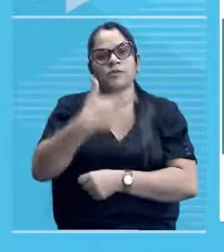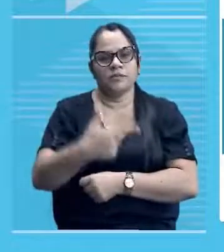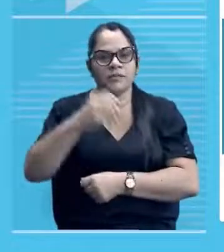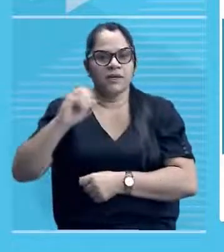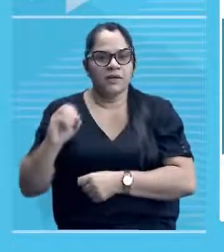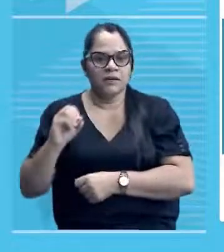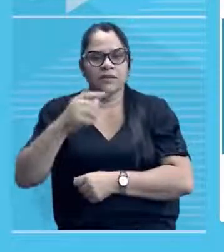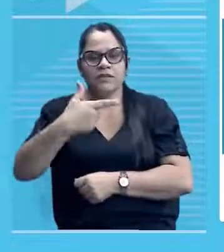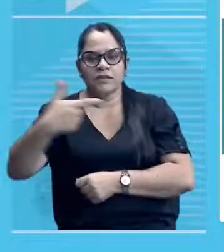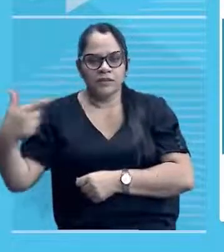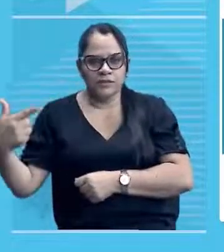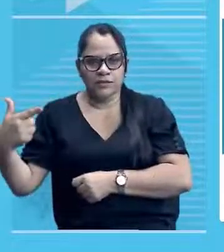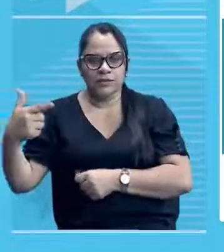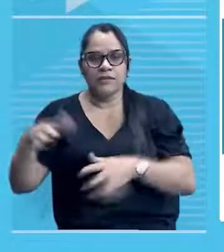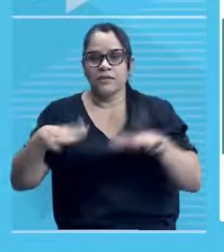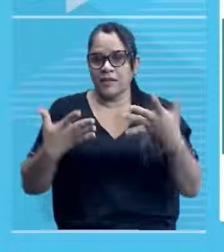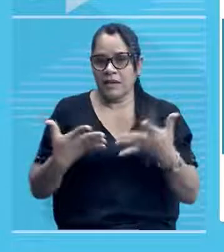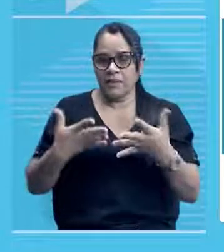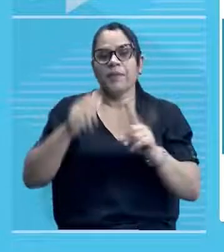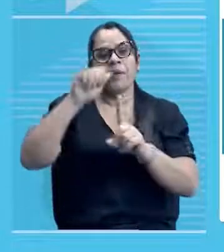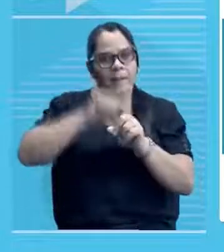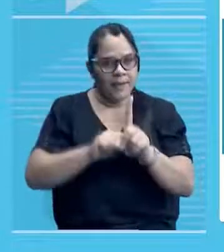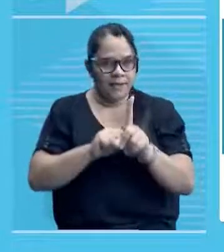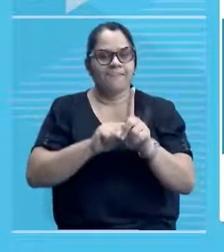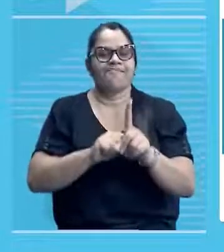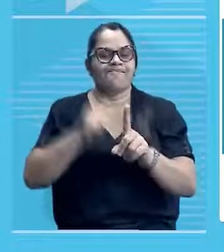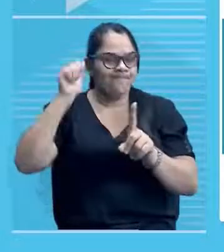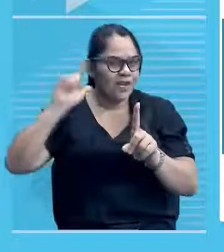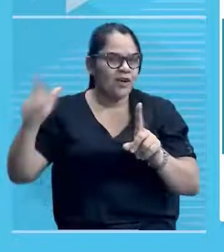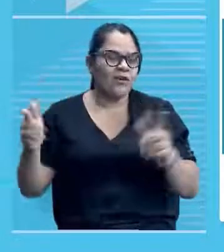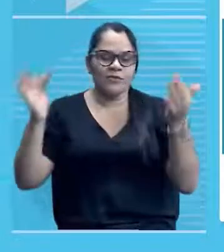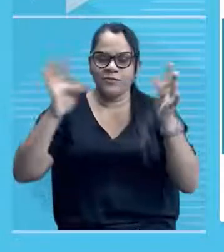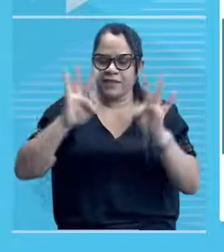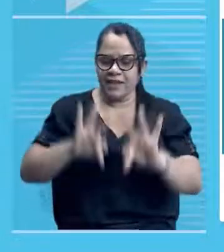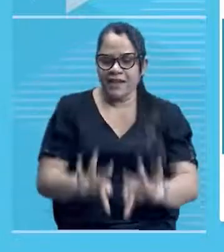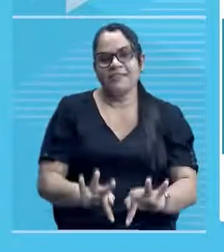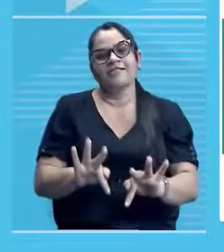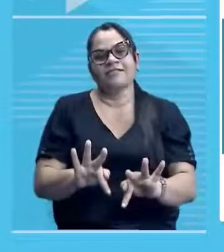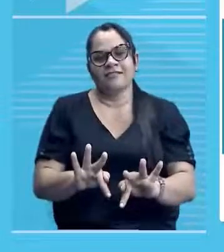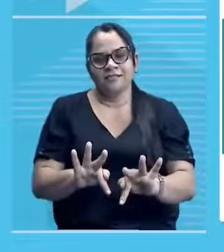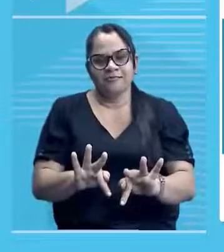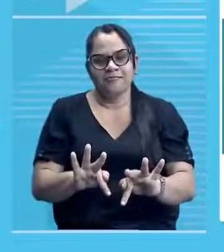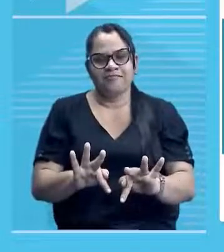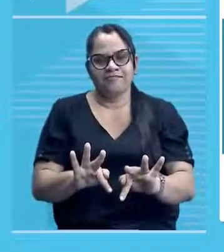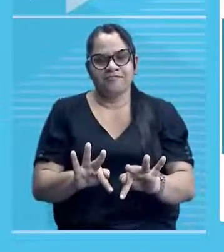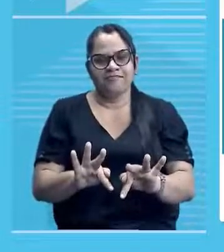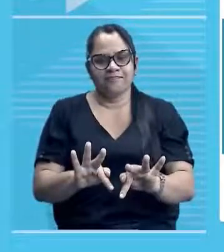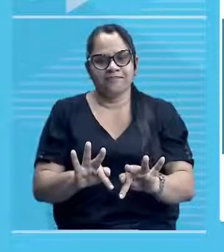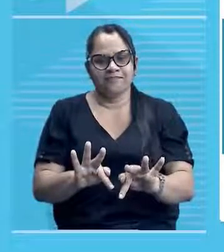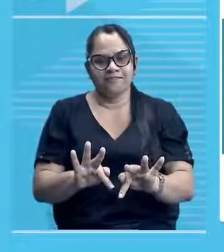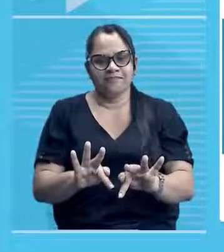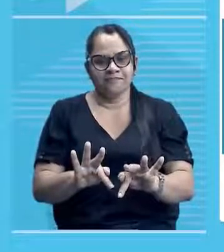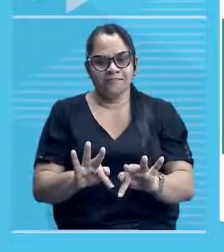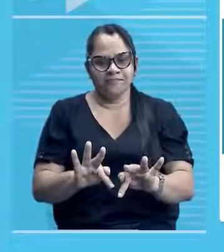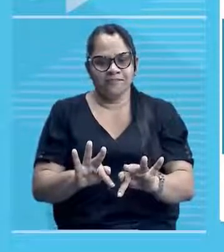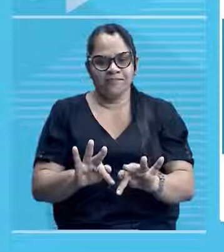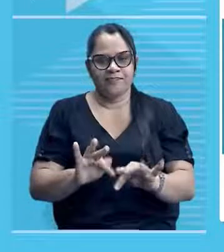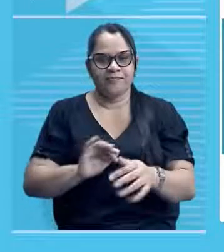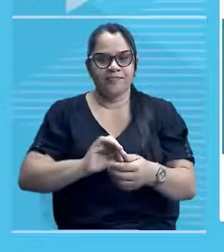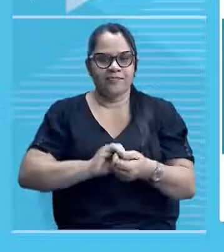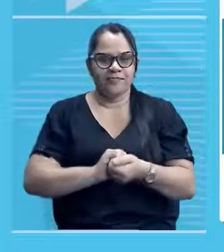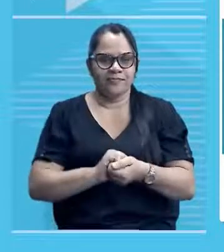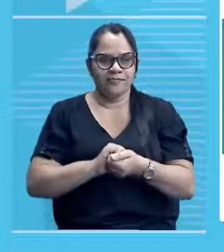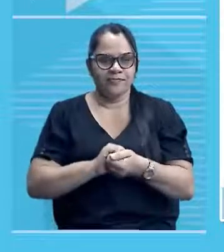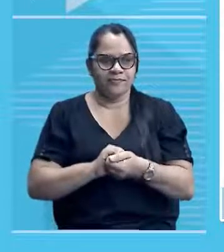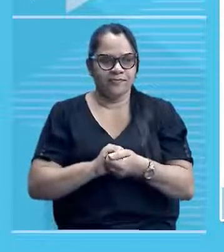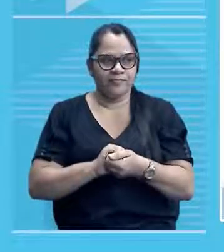agosto já finalizando, né? Os dias passam rápido. Então, o mês de agosto aí já está no... dando